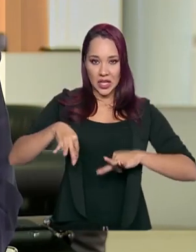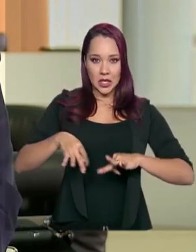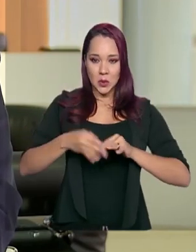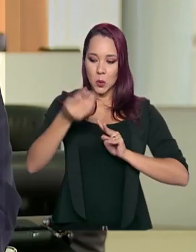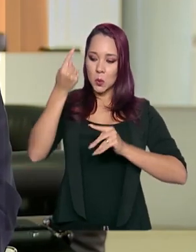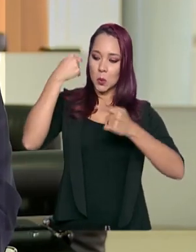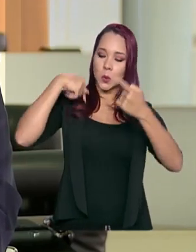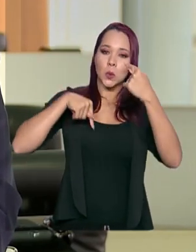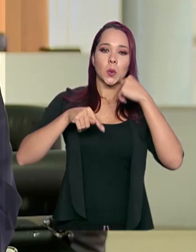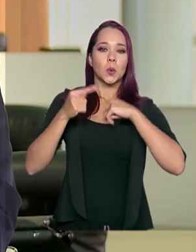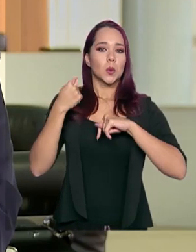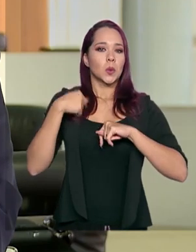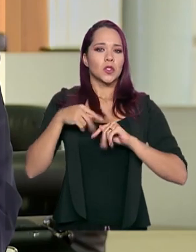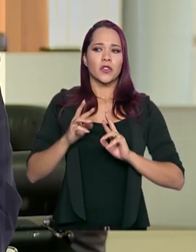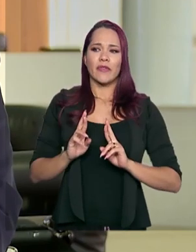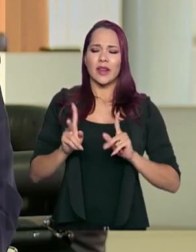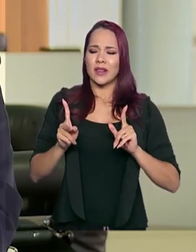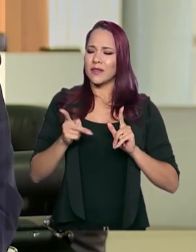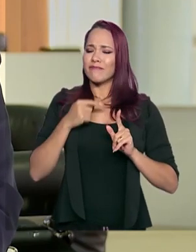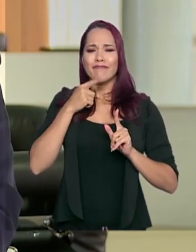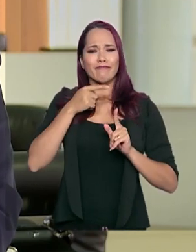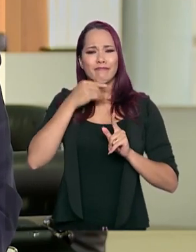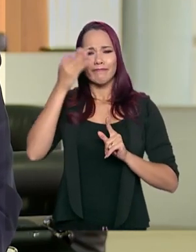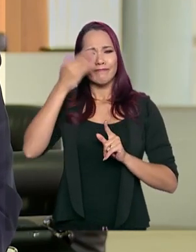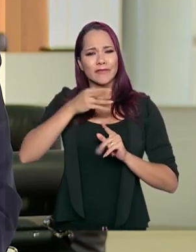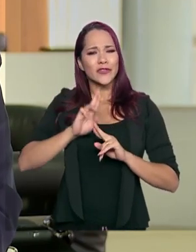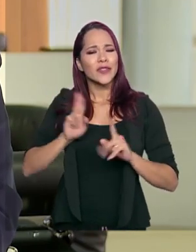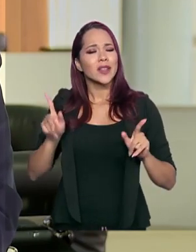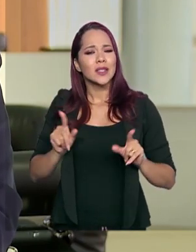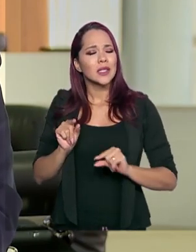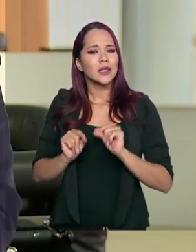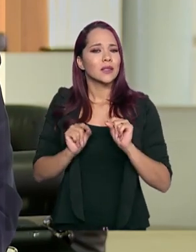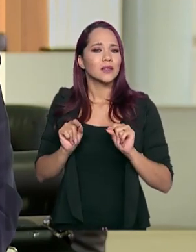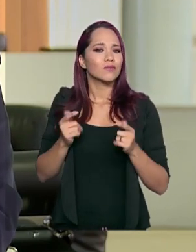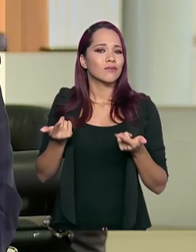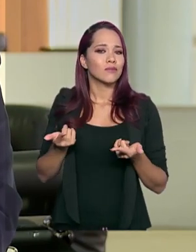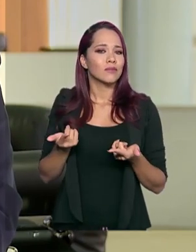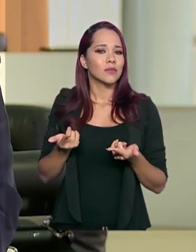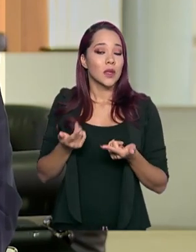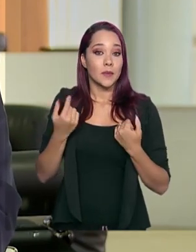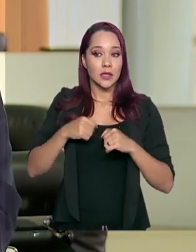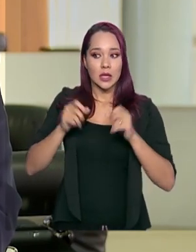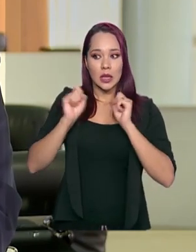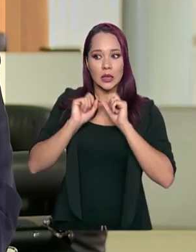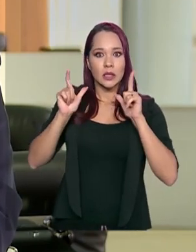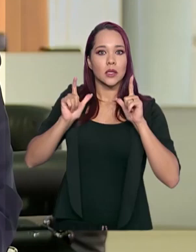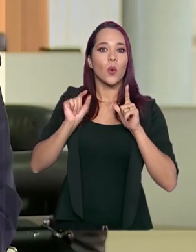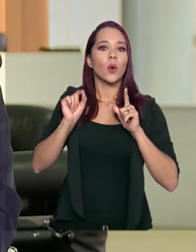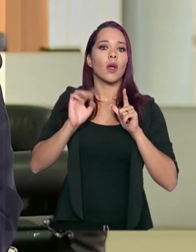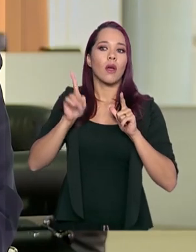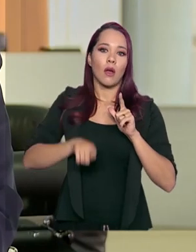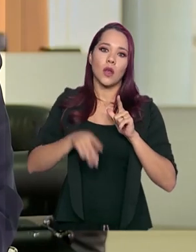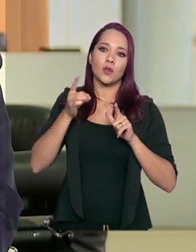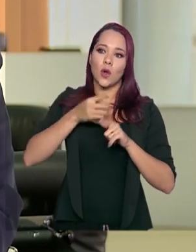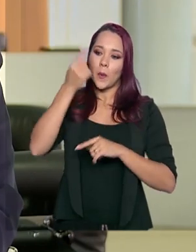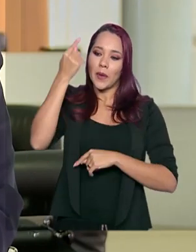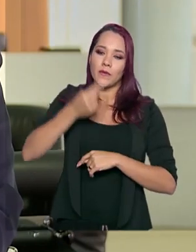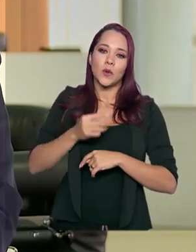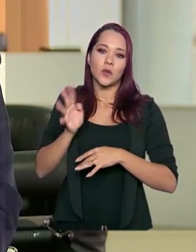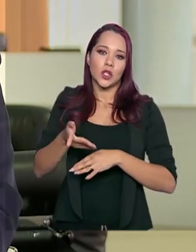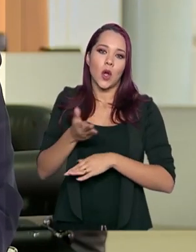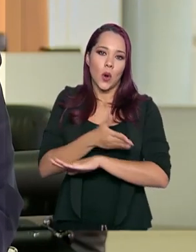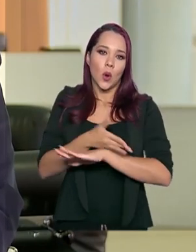diferenças são... não consigo ver a diferença. O que a gente tem que ter atenção é a questão que eu te falei, do perfil epidemiológico.